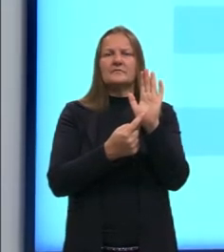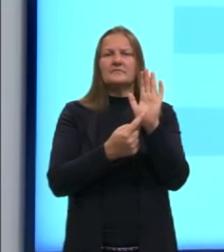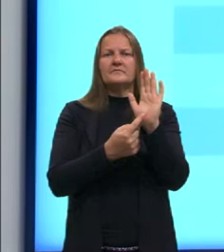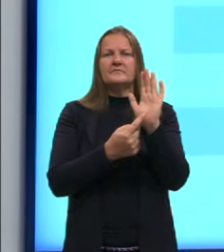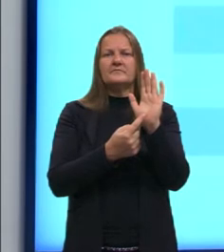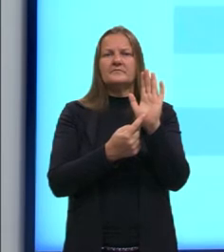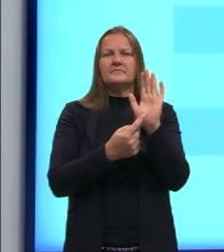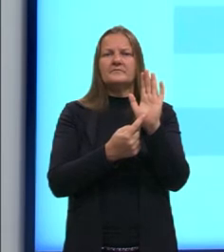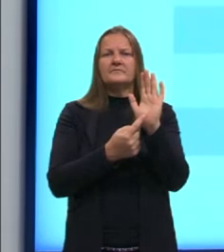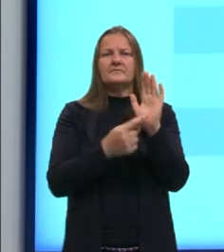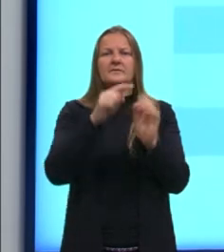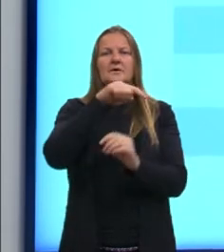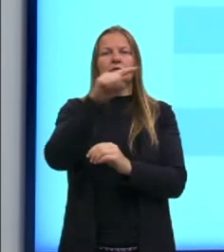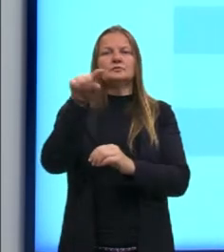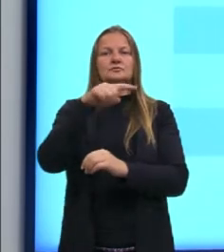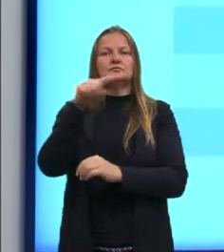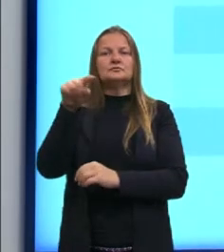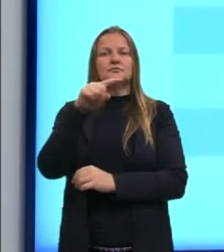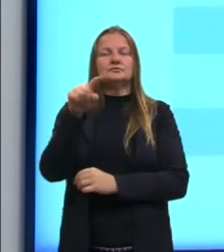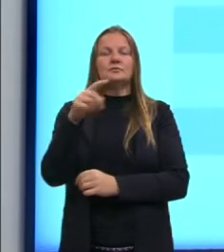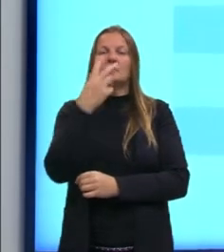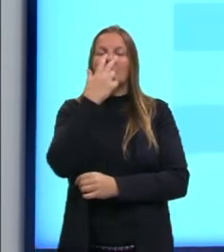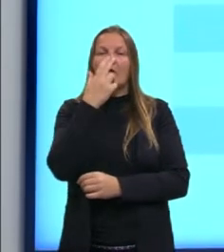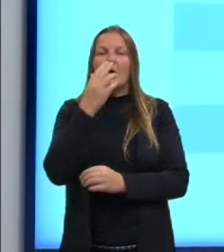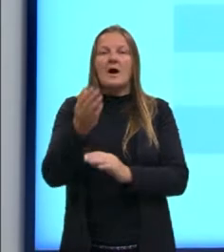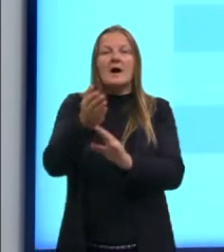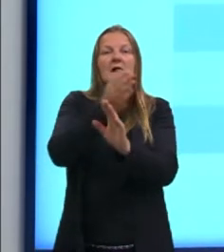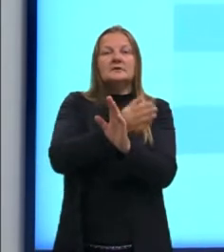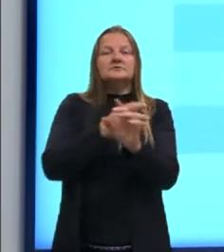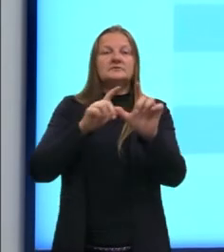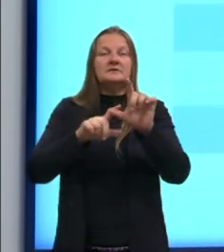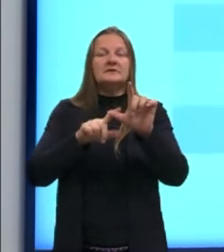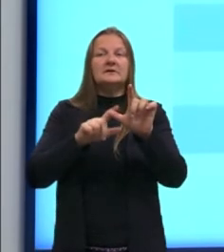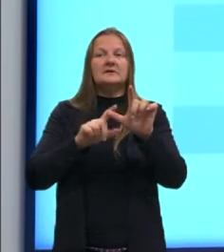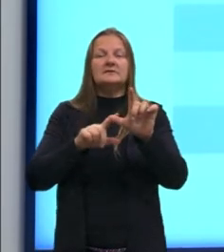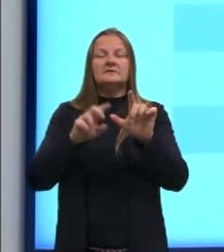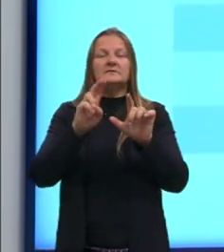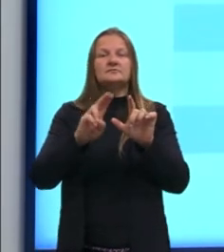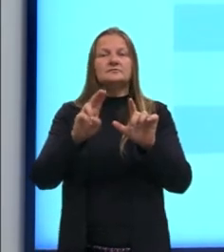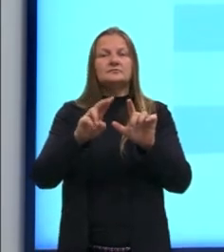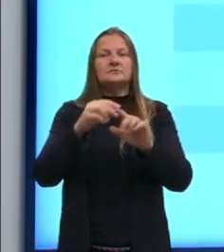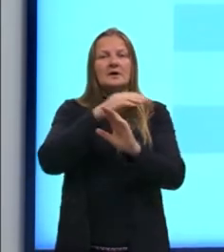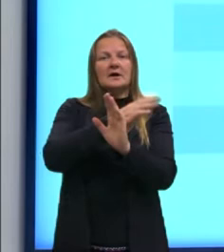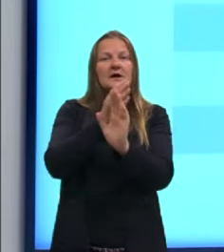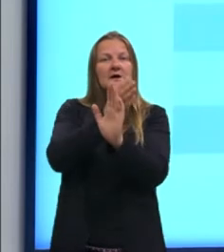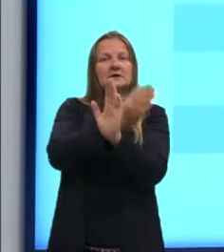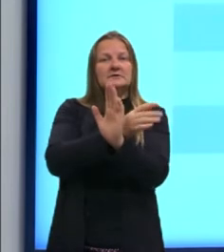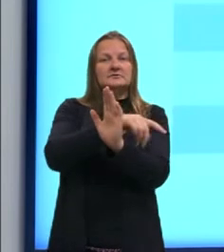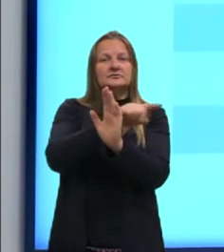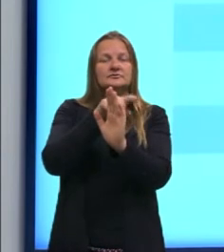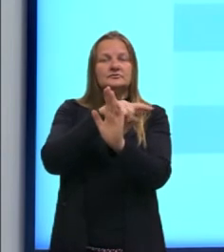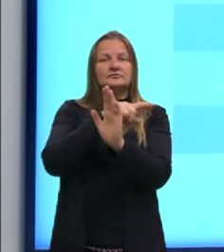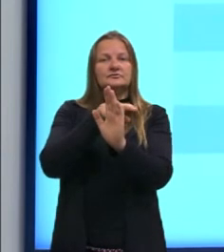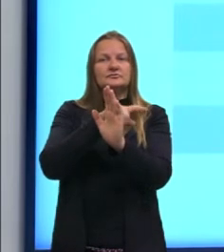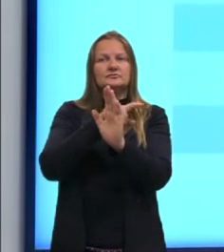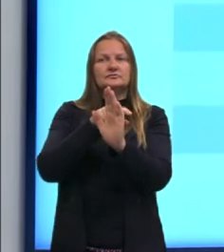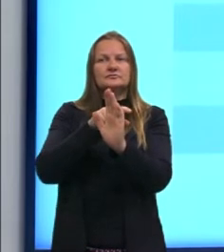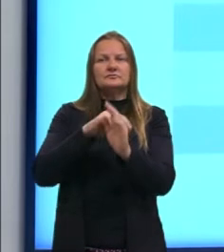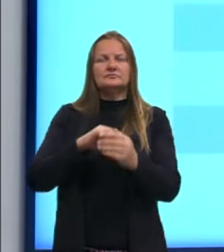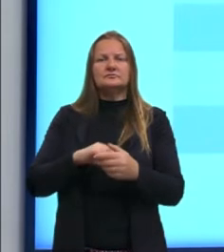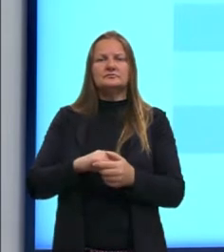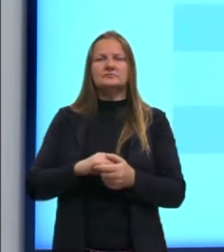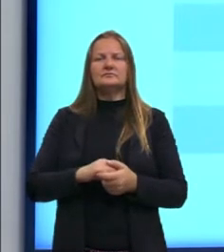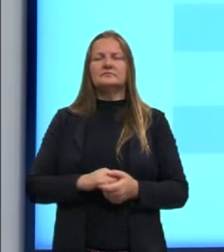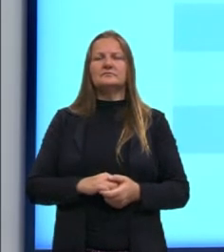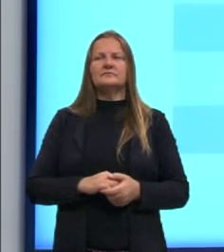utilizamos, né, o TIL. Só que o TIL, ele vai antes da letrinha que nós utilizamos para representar, né, a nossa proposição.